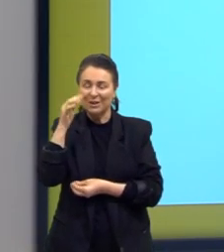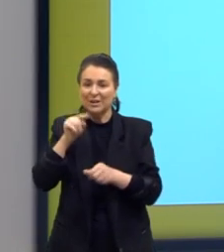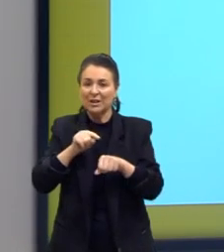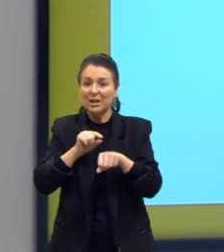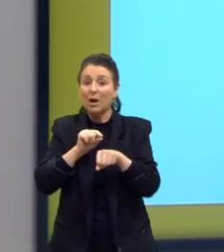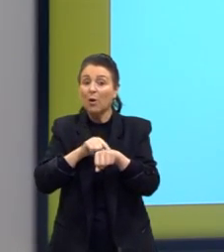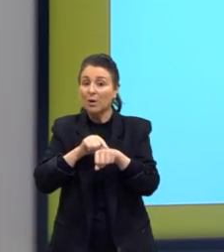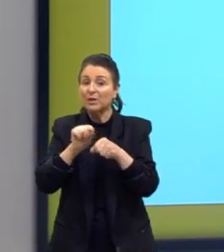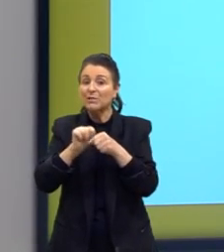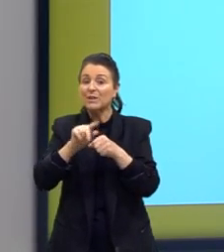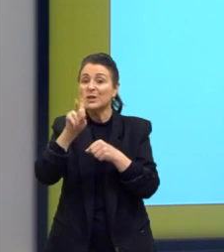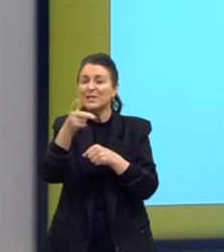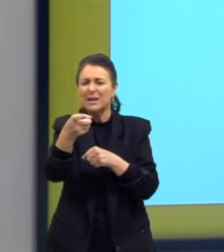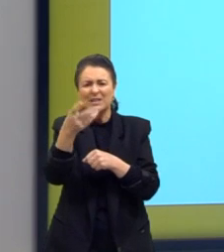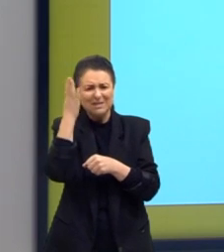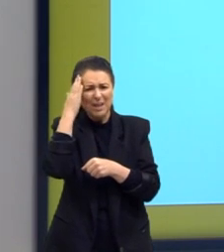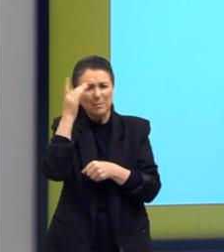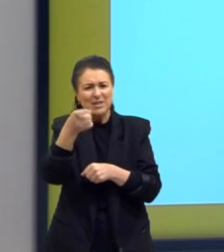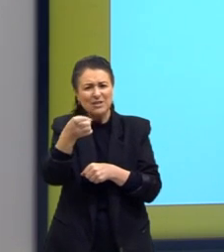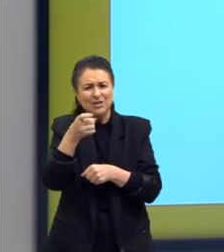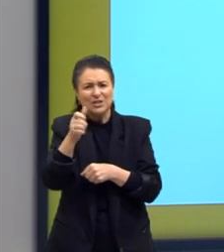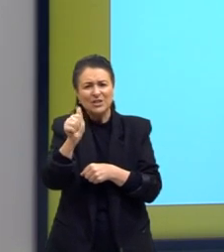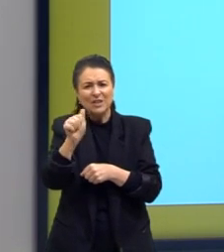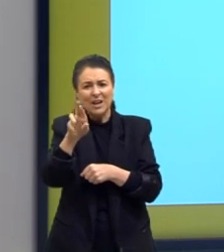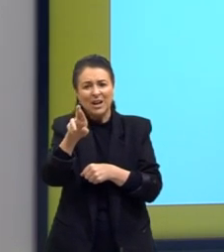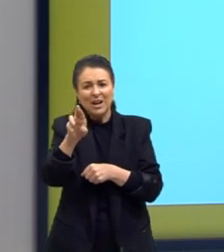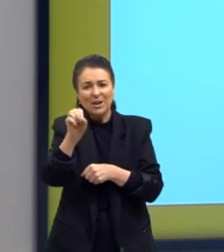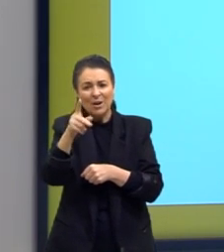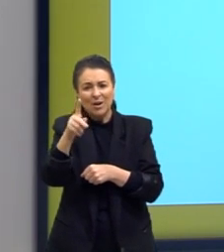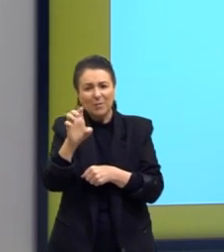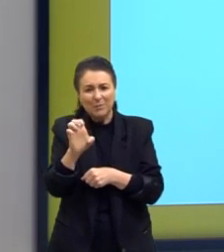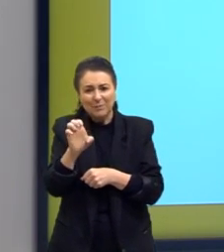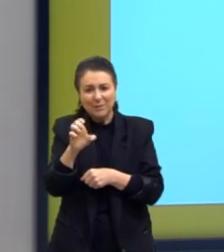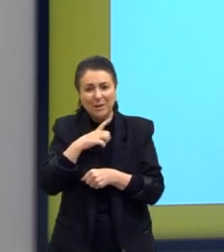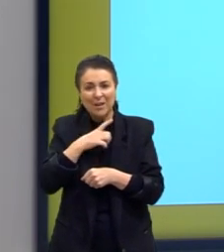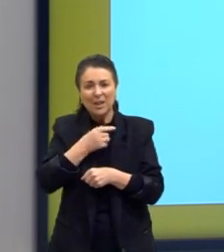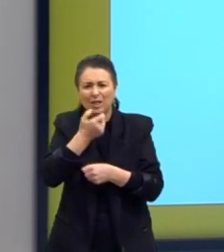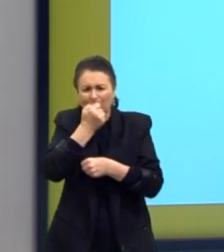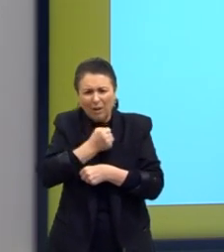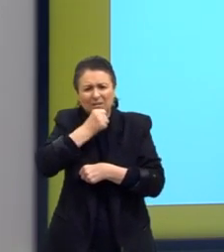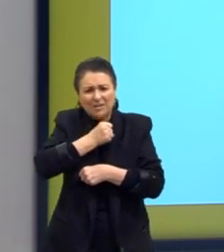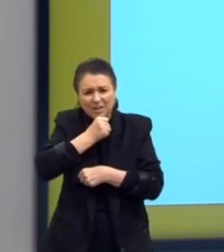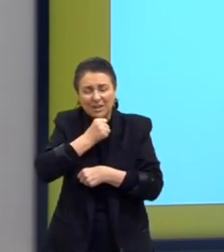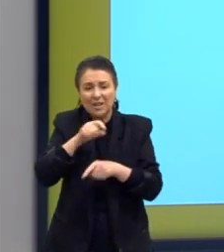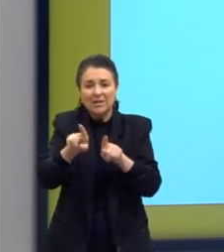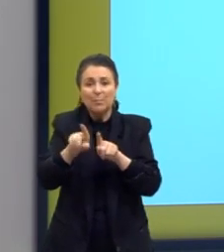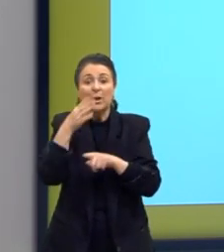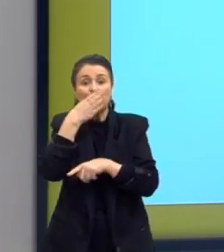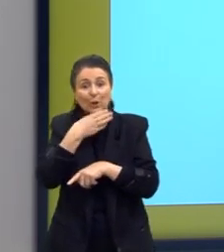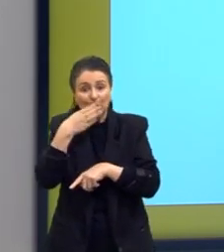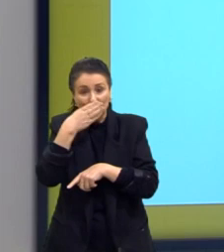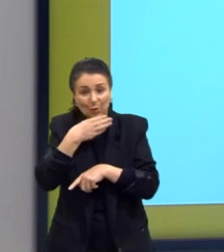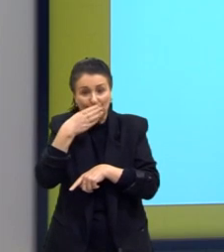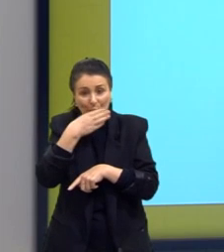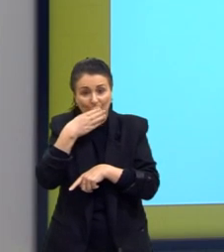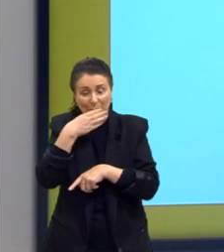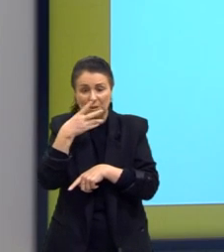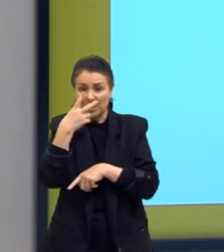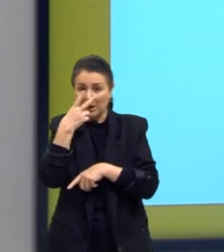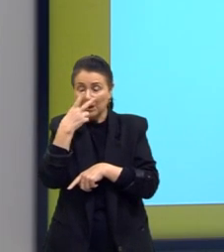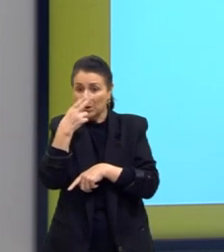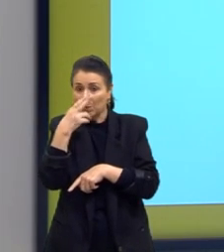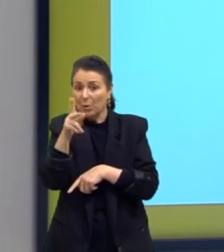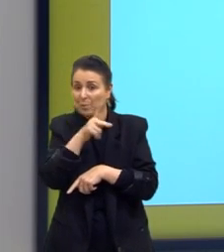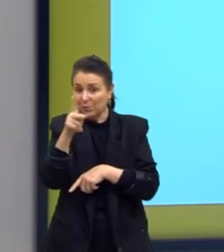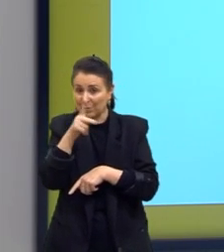xarope de criança, aqueles xarope de pratoce que tem cheiro de cereja, gosto de cereja, ou em doces, como as balas que eu trouxe para vocês ali,